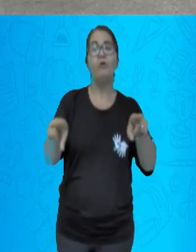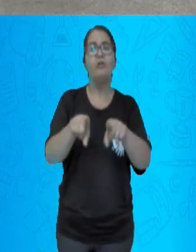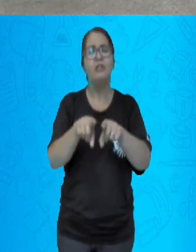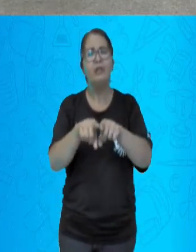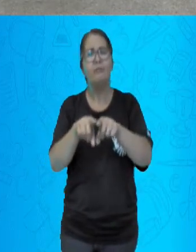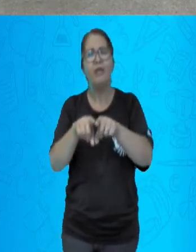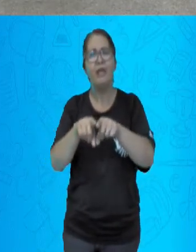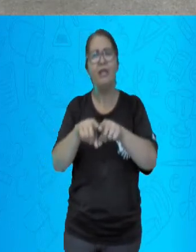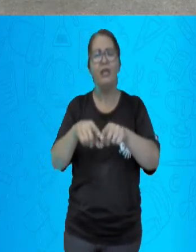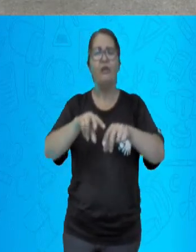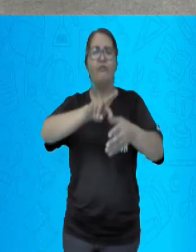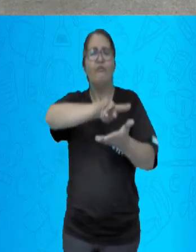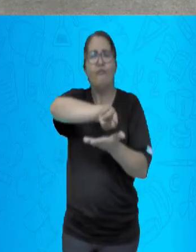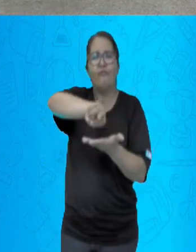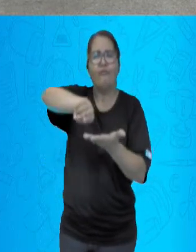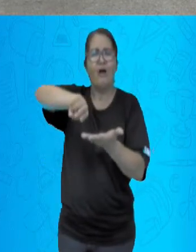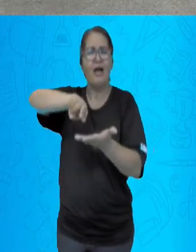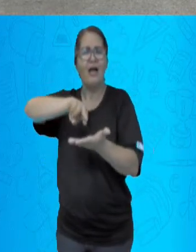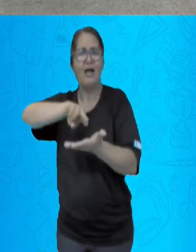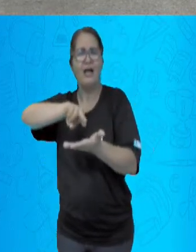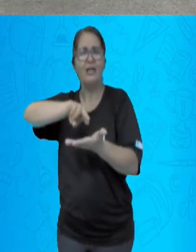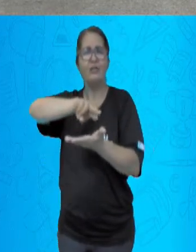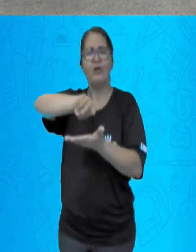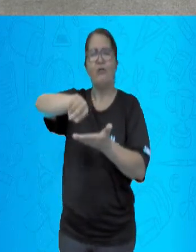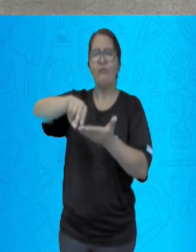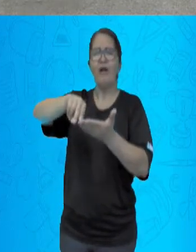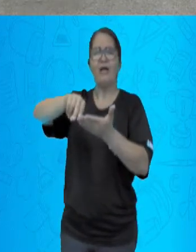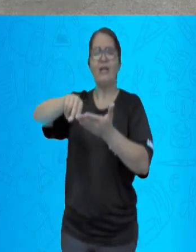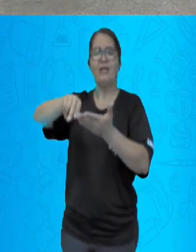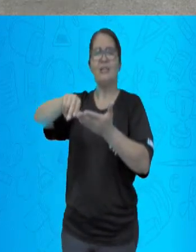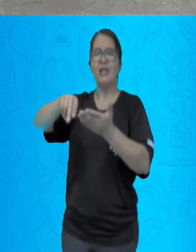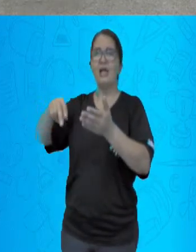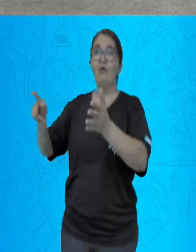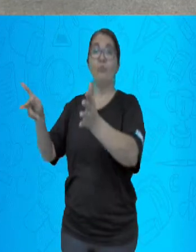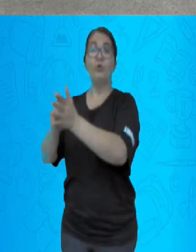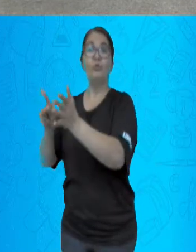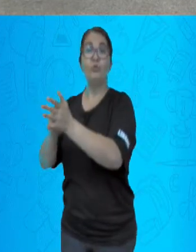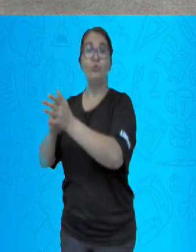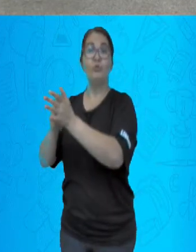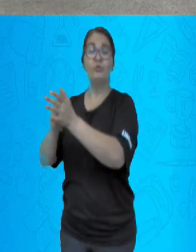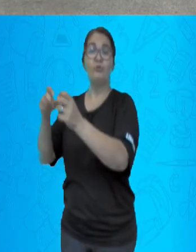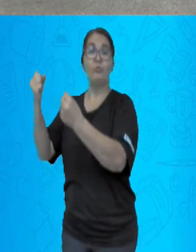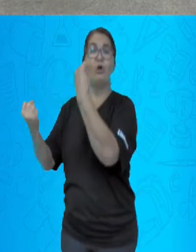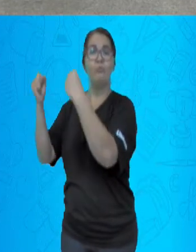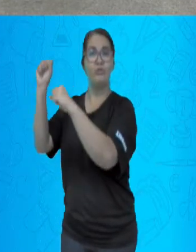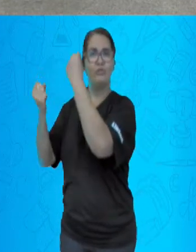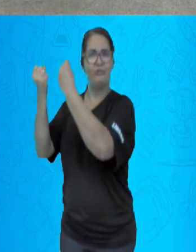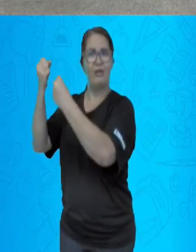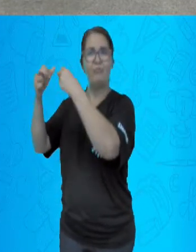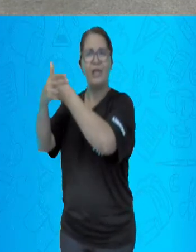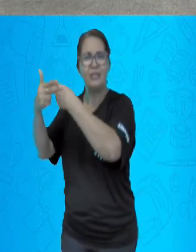manufaturados e, consequentemente, dos industriais nos centros urbanos.